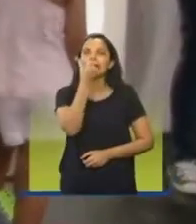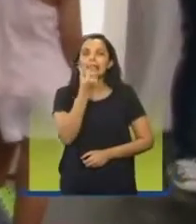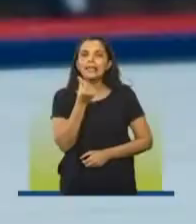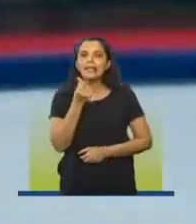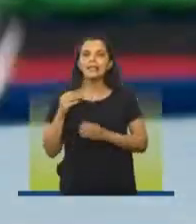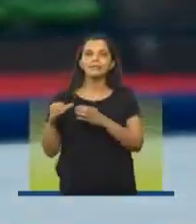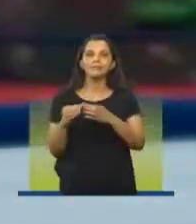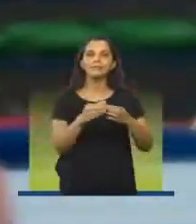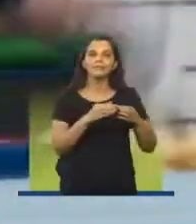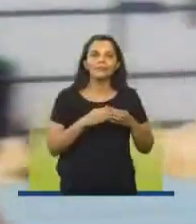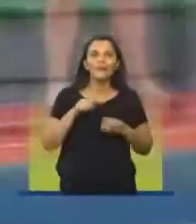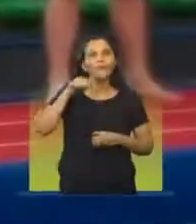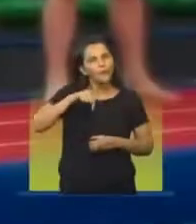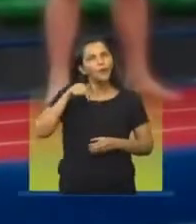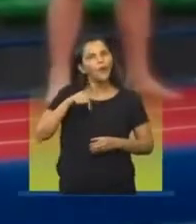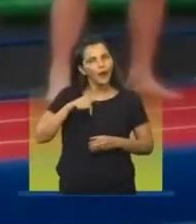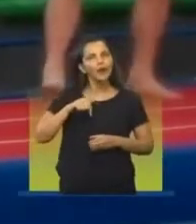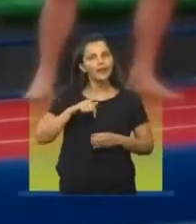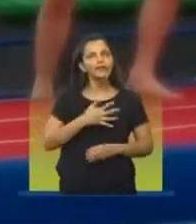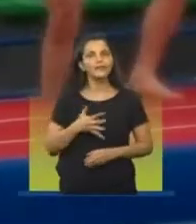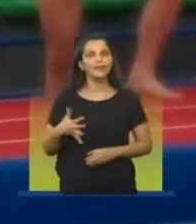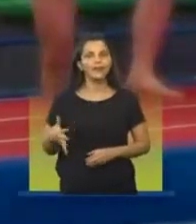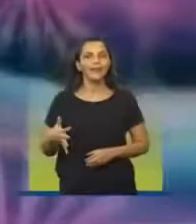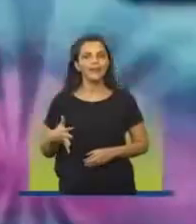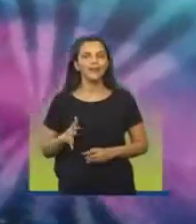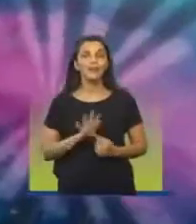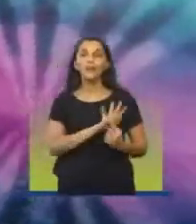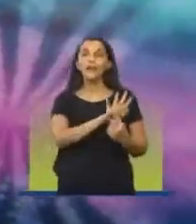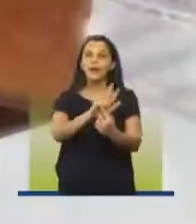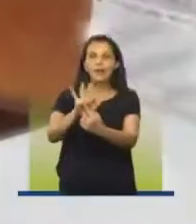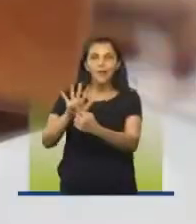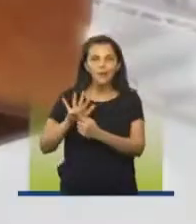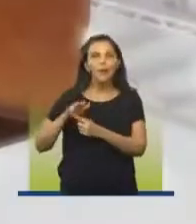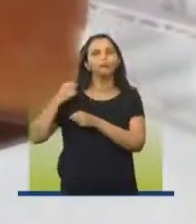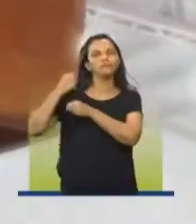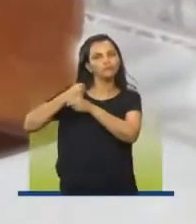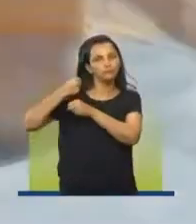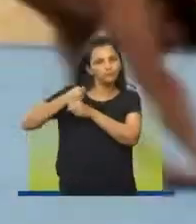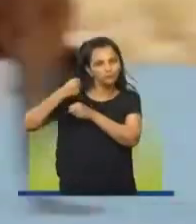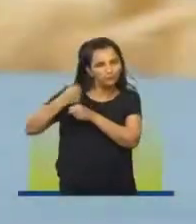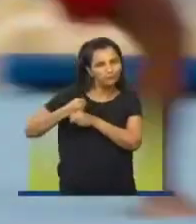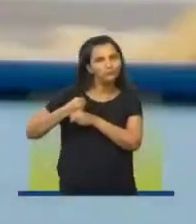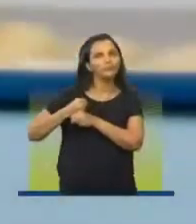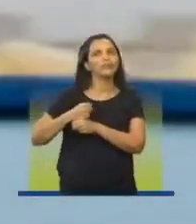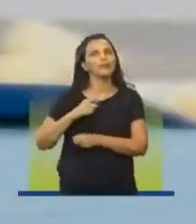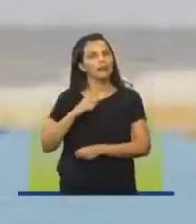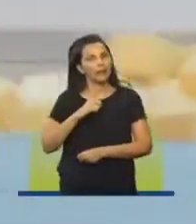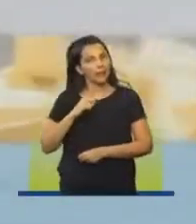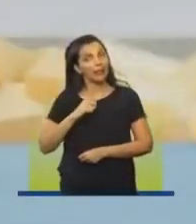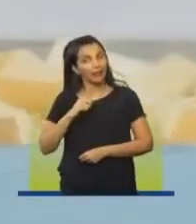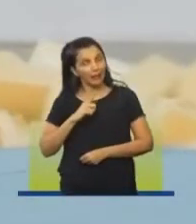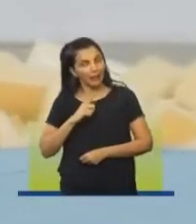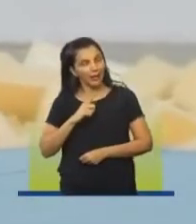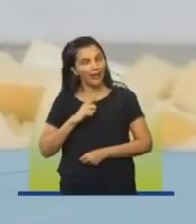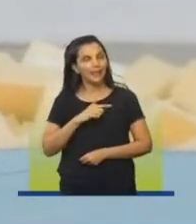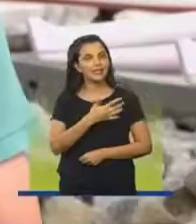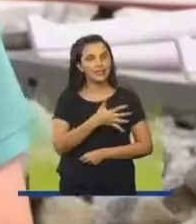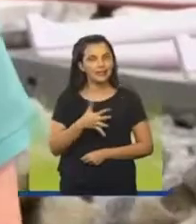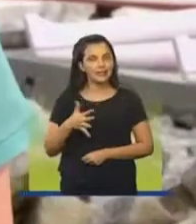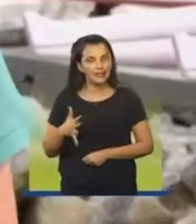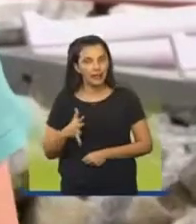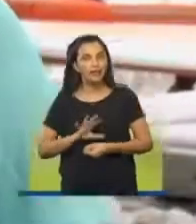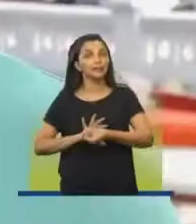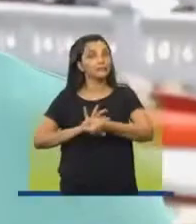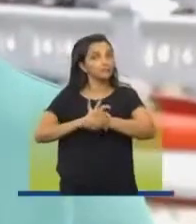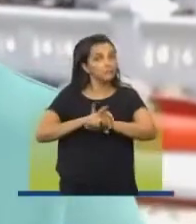hospedadas na nossa cidade. O que mostra que além da infraestrutura esportiva, temos uma infraestrutura na cidade que garante